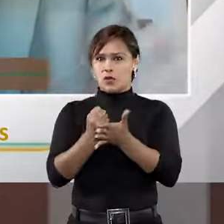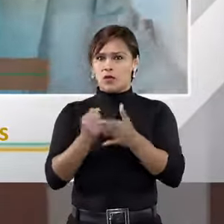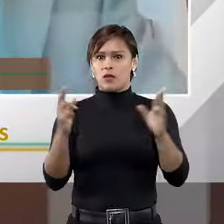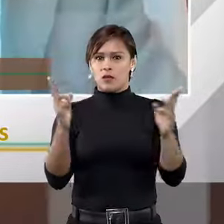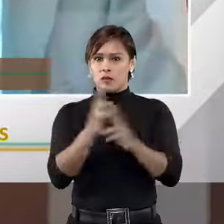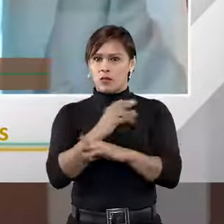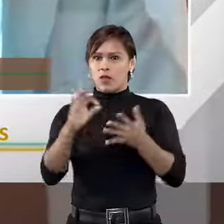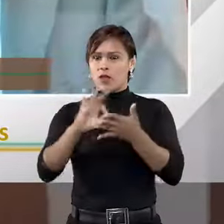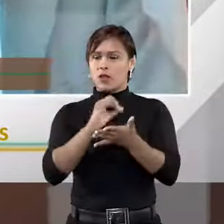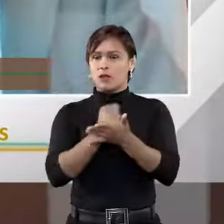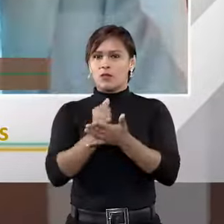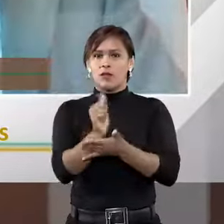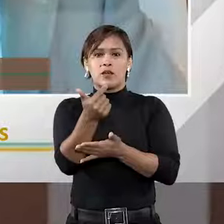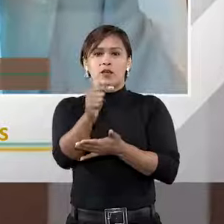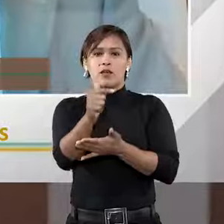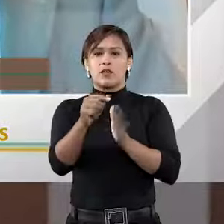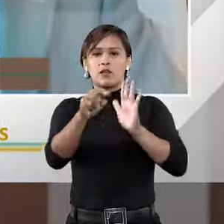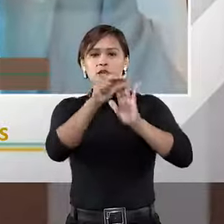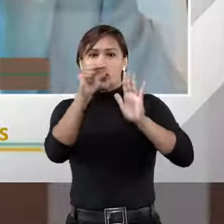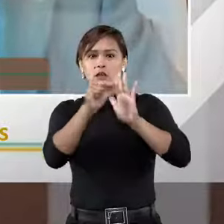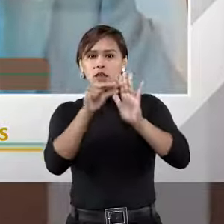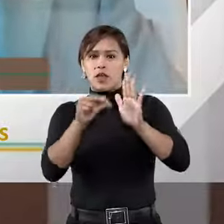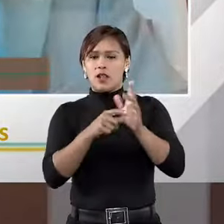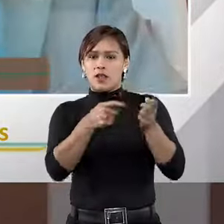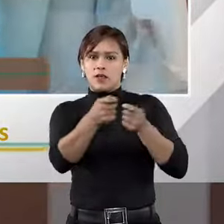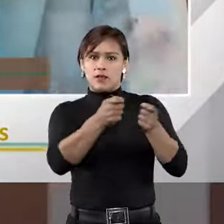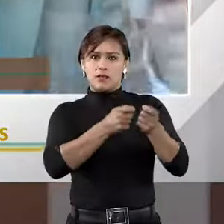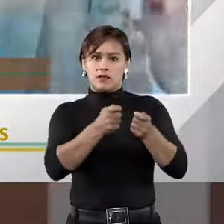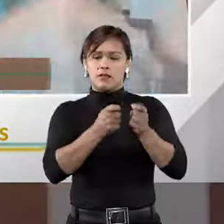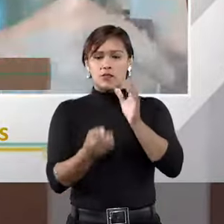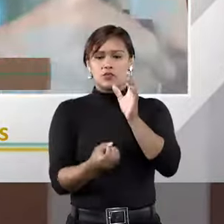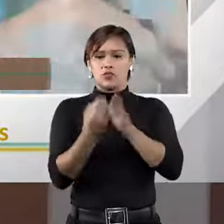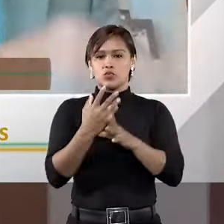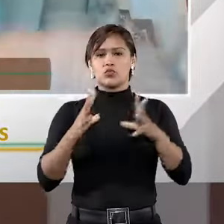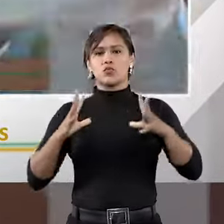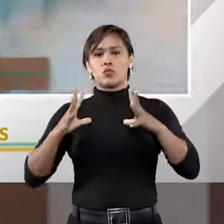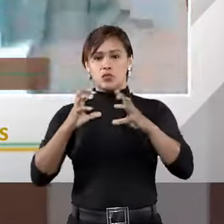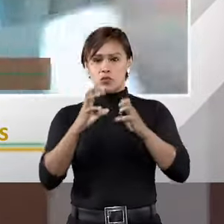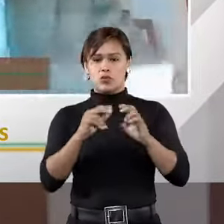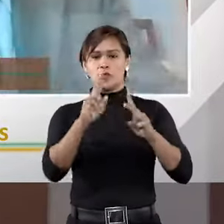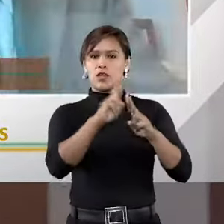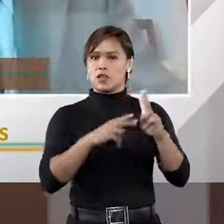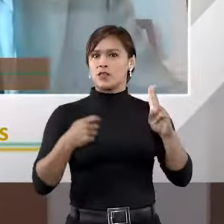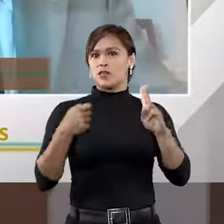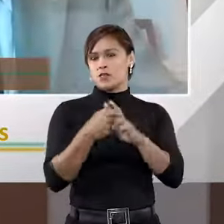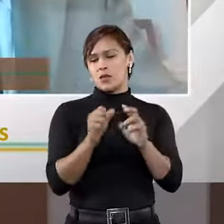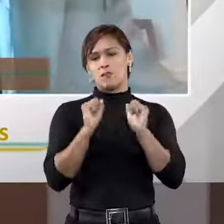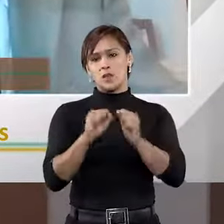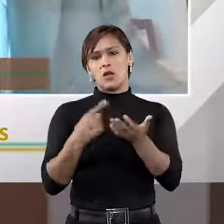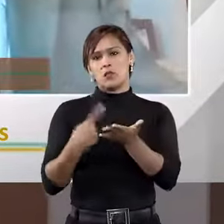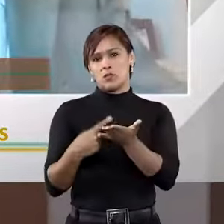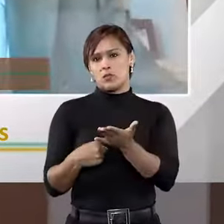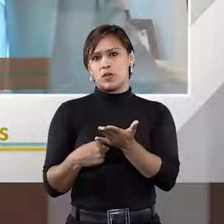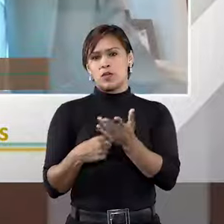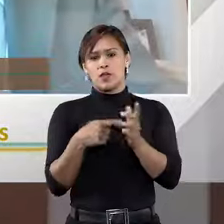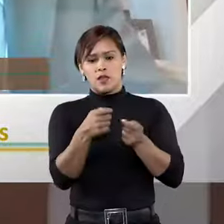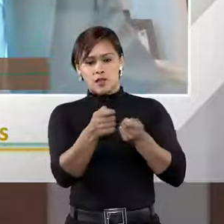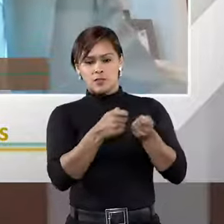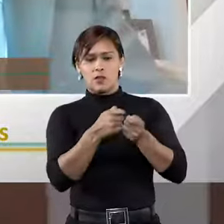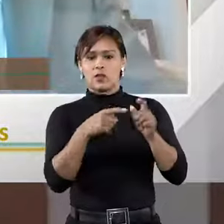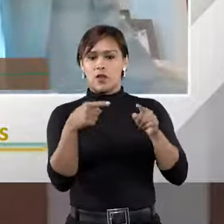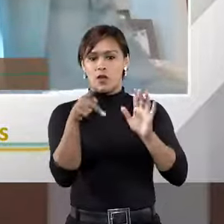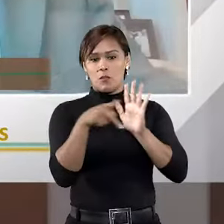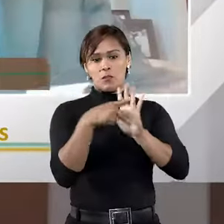relação contratual, que não tinha cláusula de arbitragem, surgindo o conflito, as partes podem fazer um compromisso arbitral para aquele